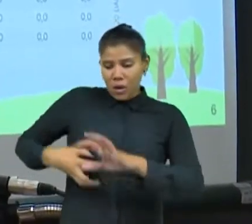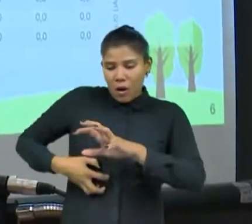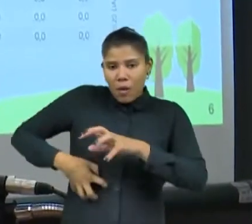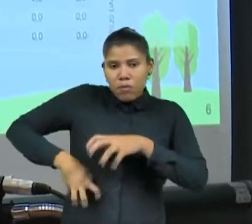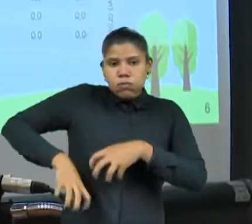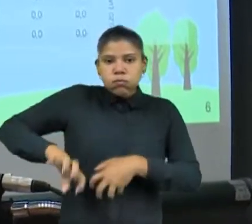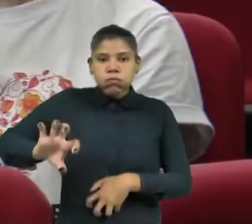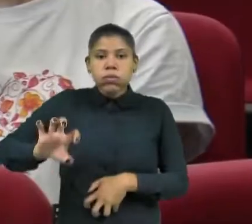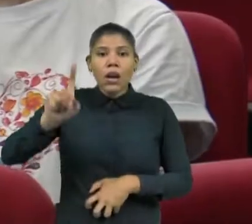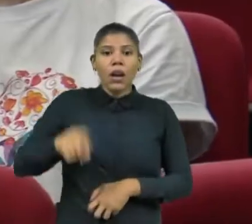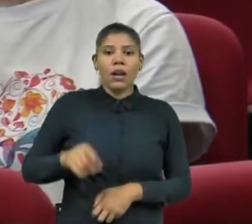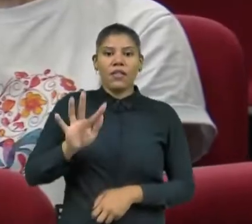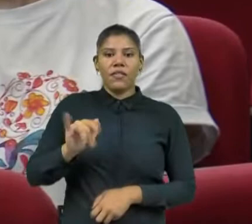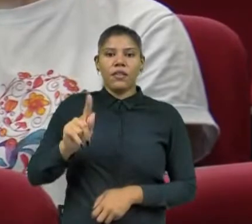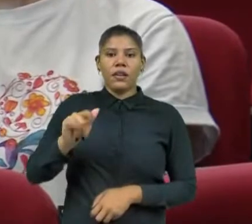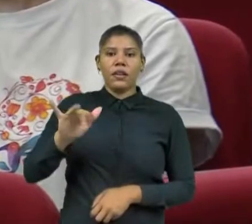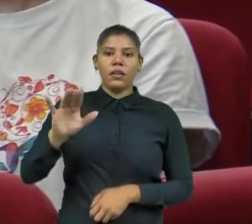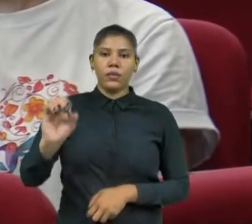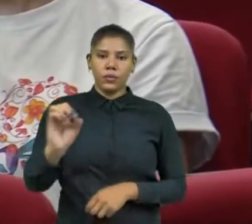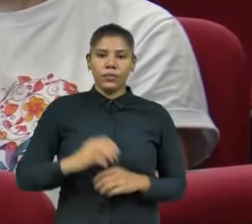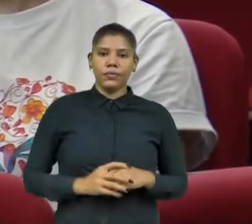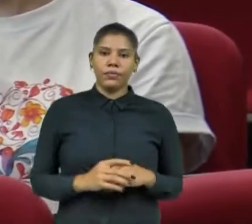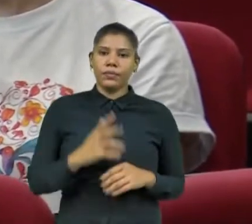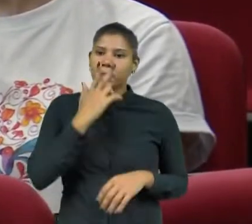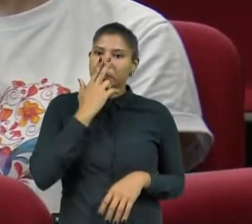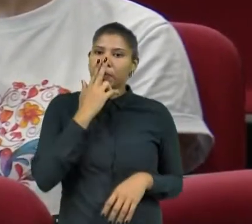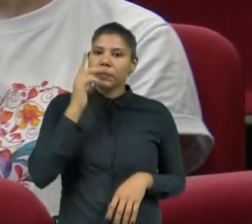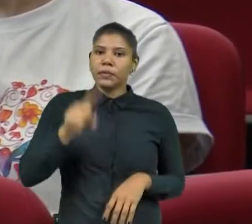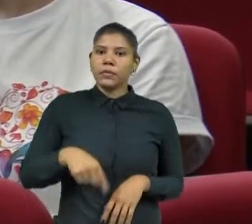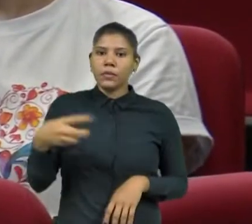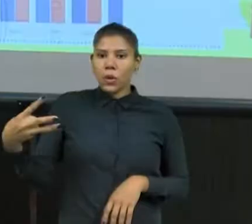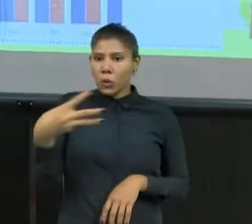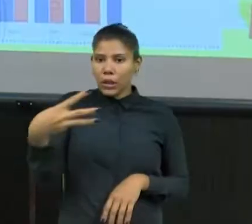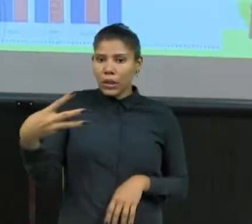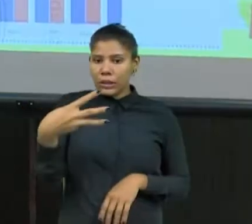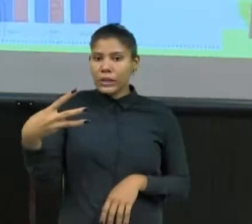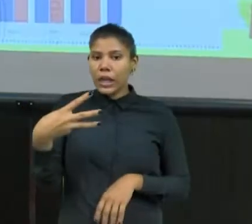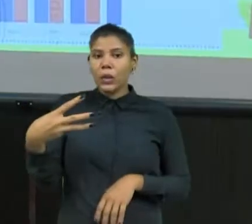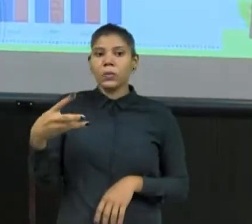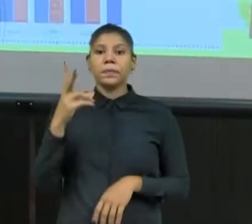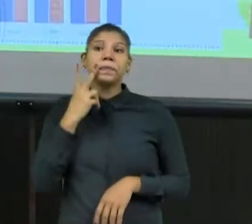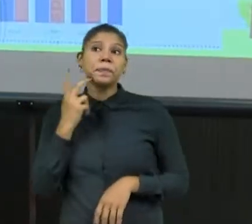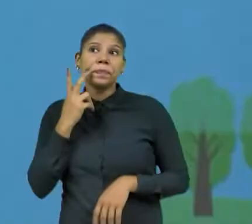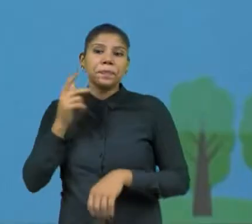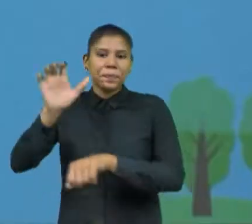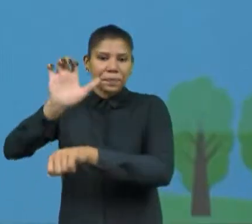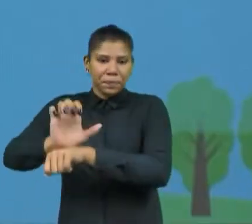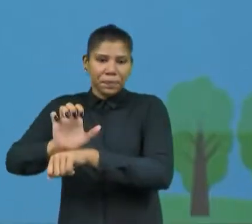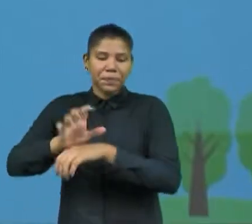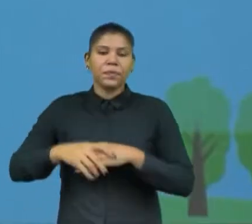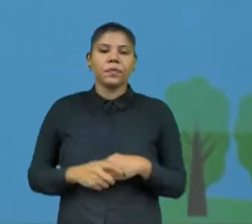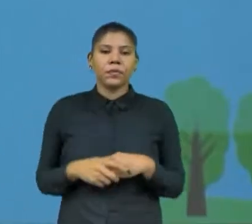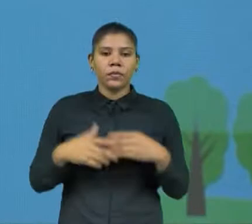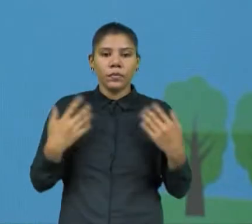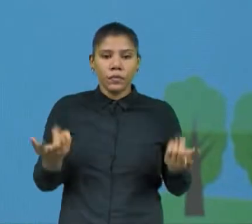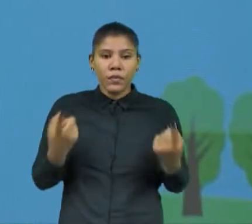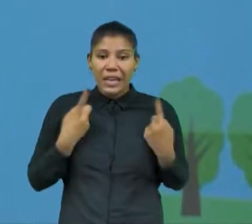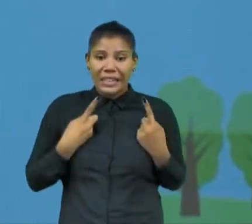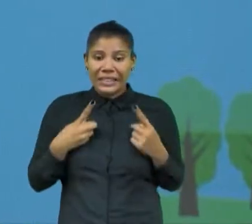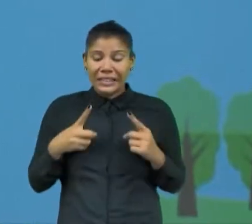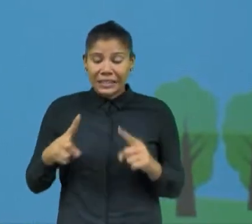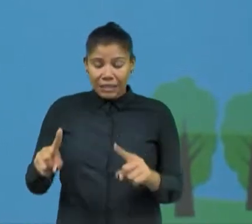são de fígado, colocando o Estado no terceiro lugar no ranking. A realidade e os desafios da doação do órgão